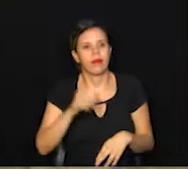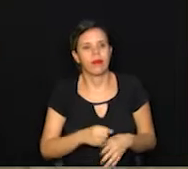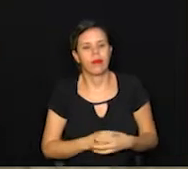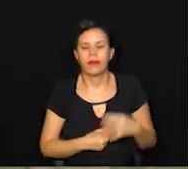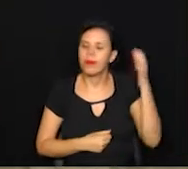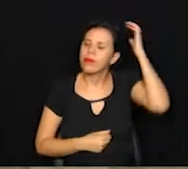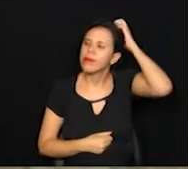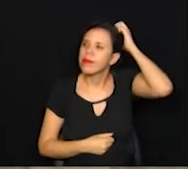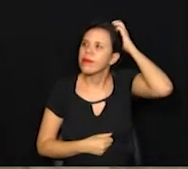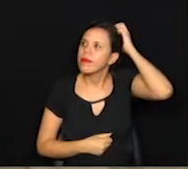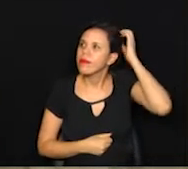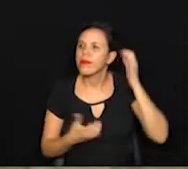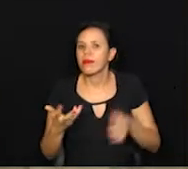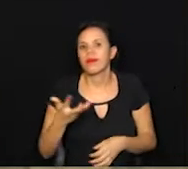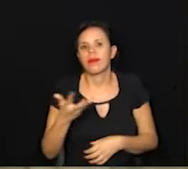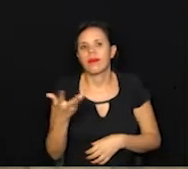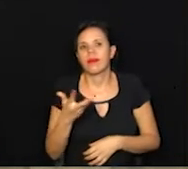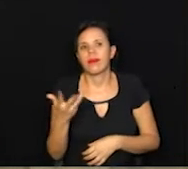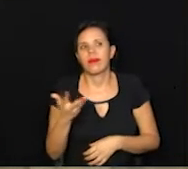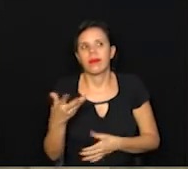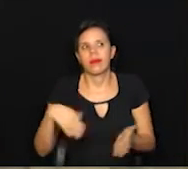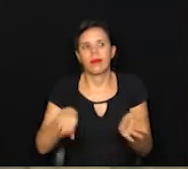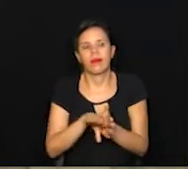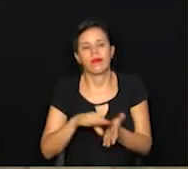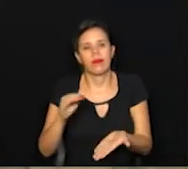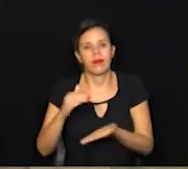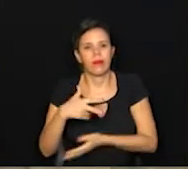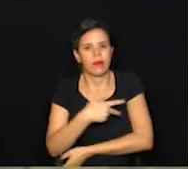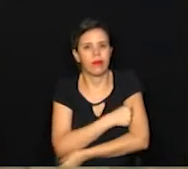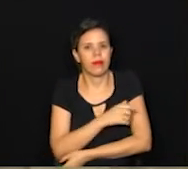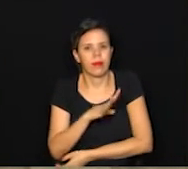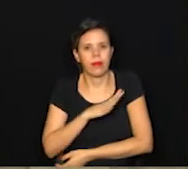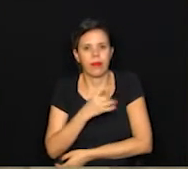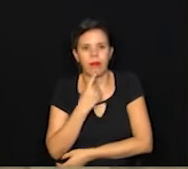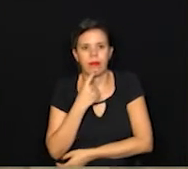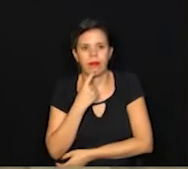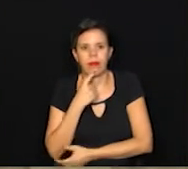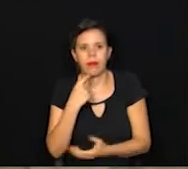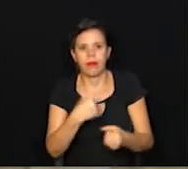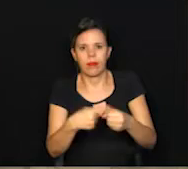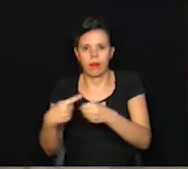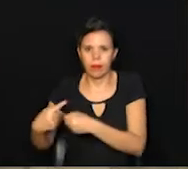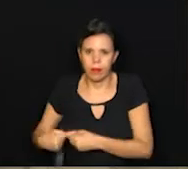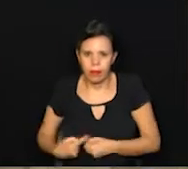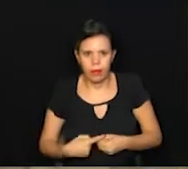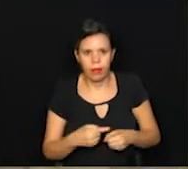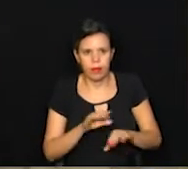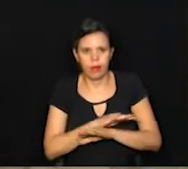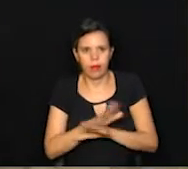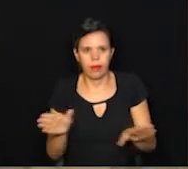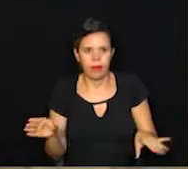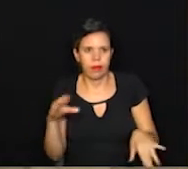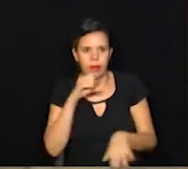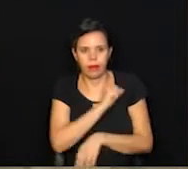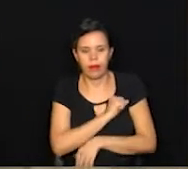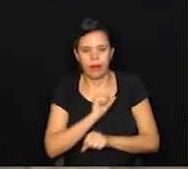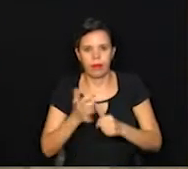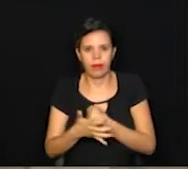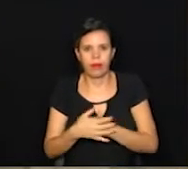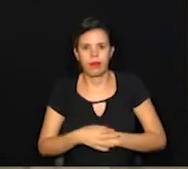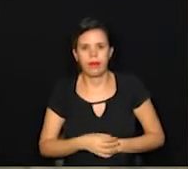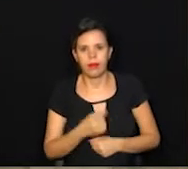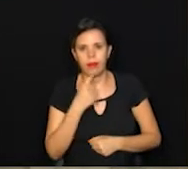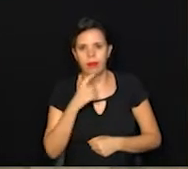aceleração a vacinação na cidade de Campinas e em todos os municípios para a gente acabar o quanto antes com a pandemia.